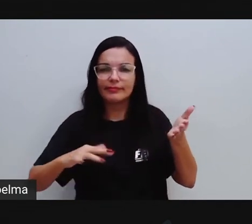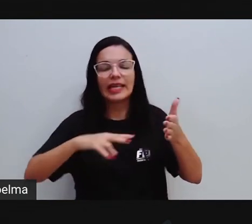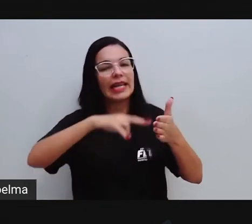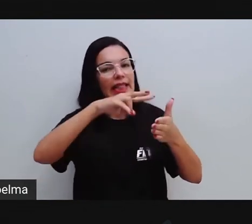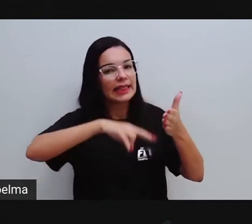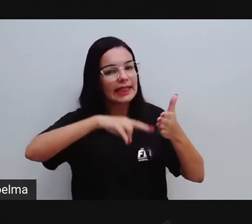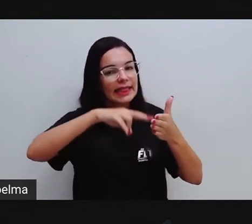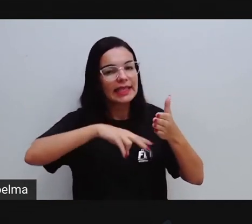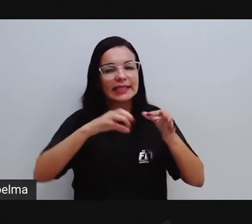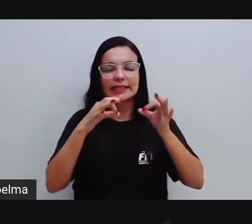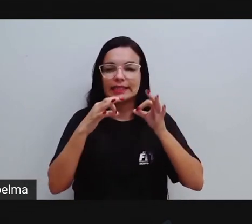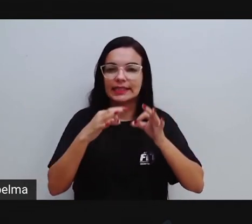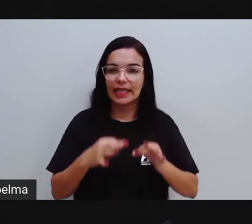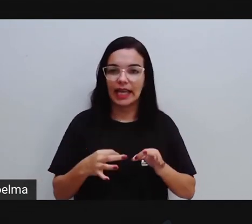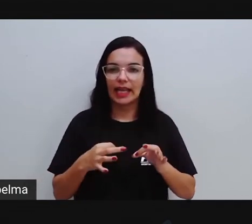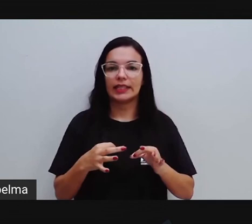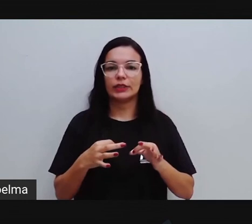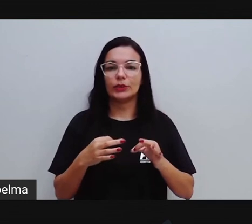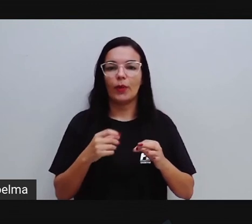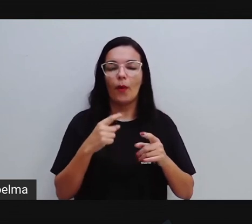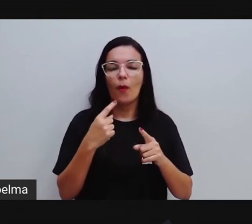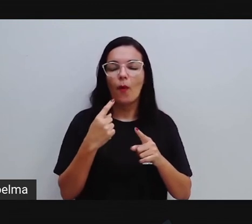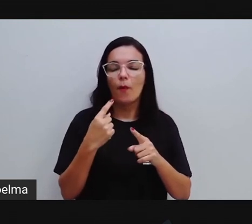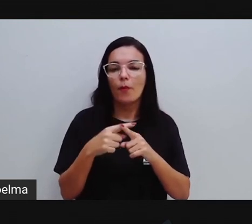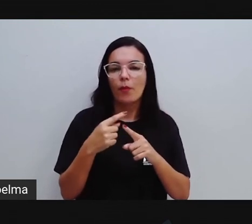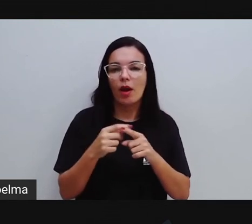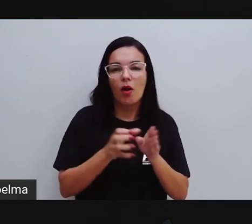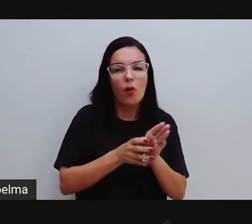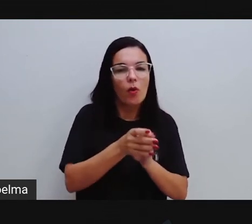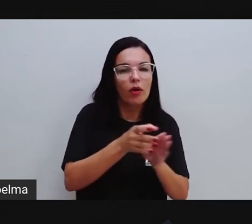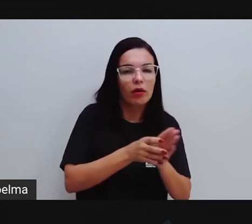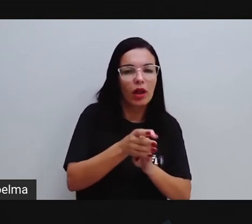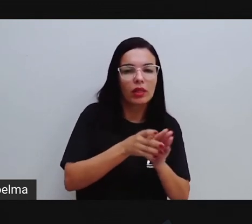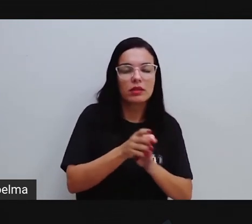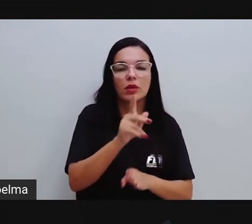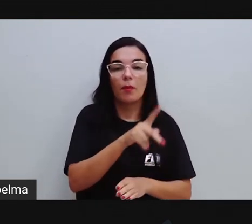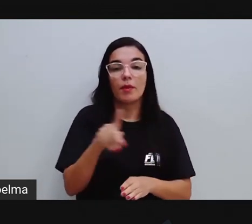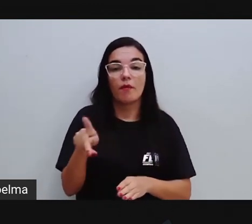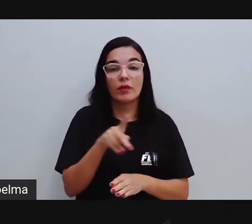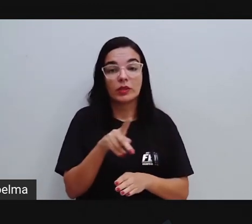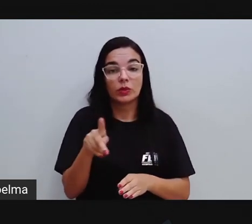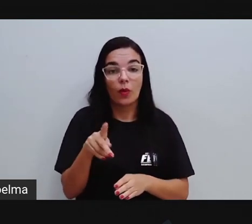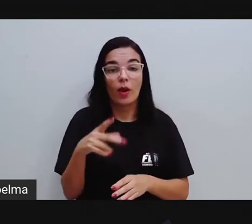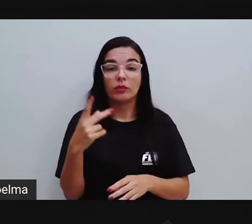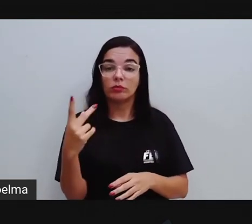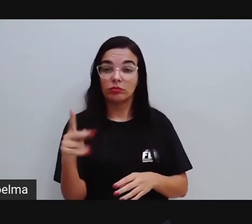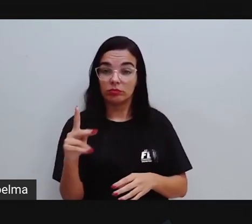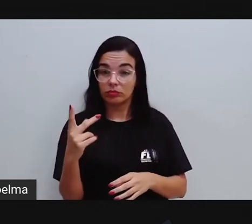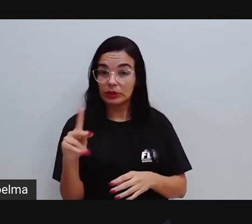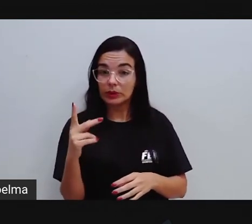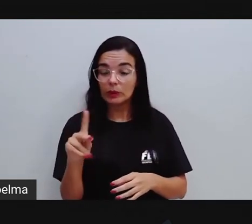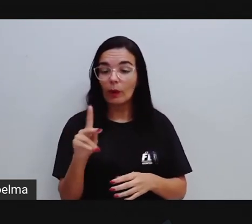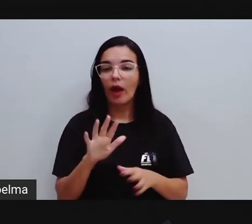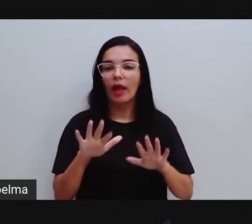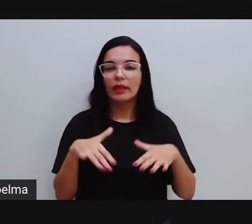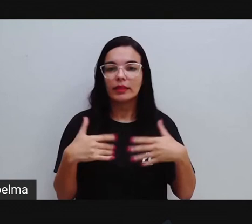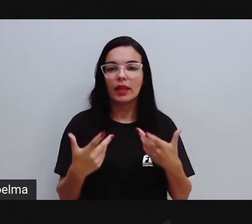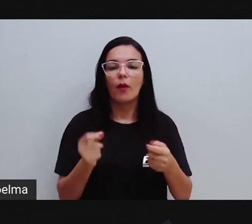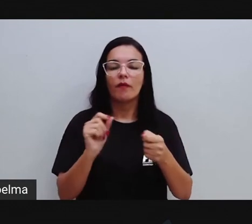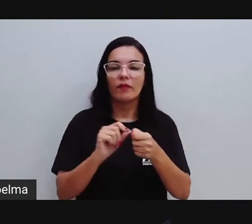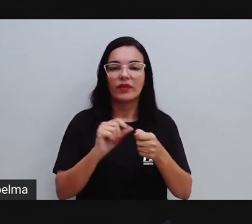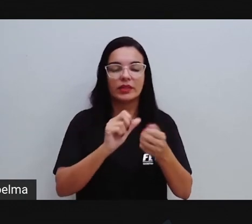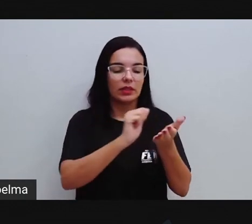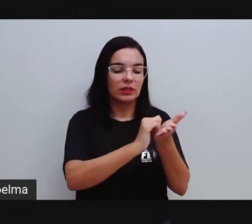direitinho a parte de orientações que foram dadas pelo seu professor, pela sua professora, e realizar